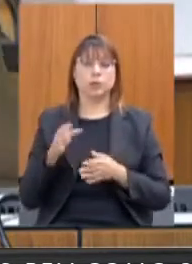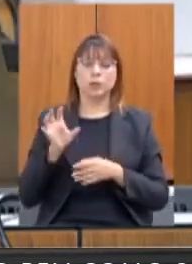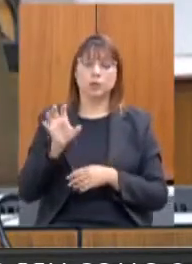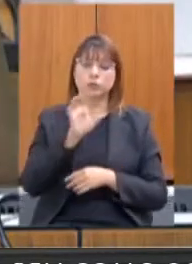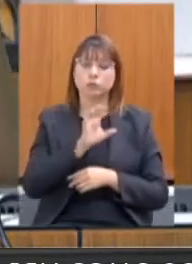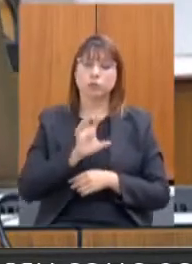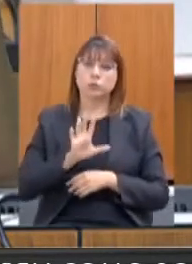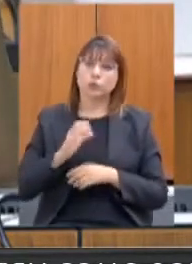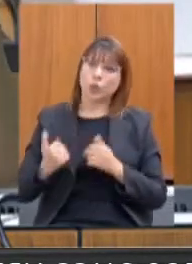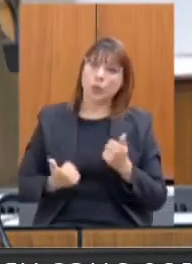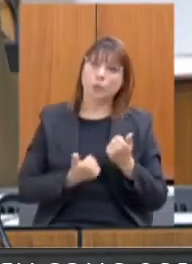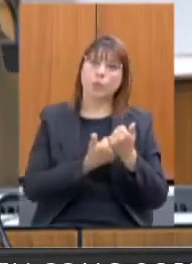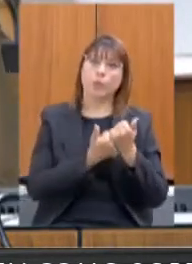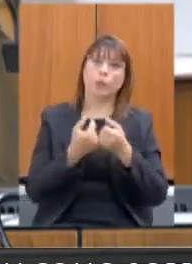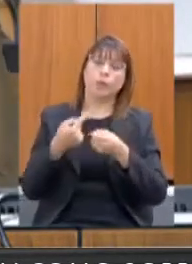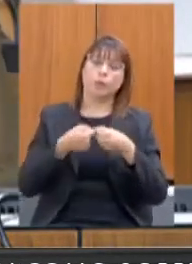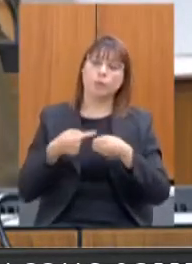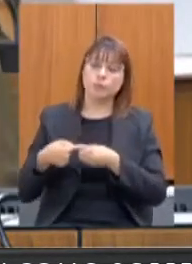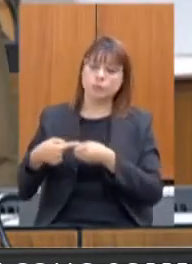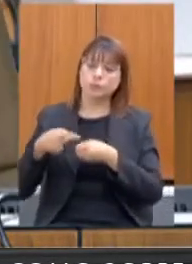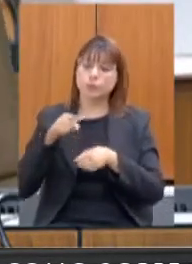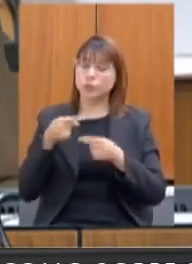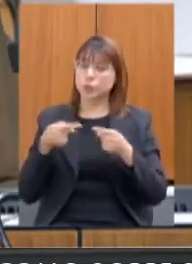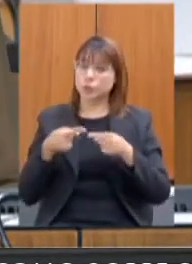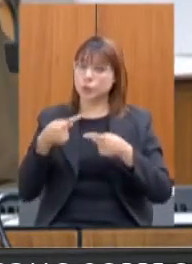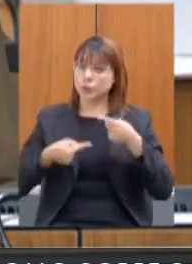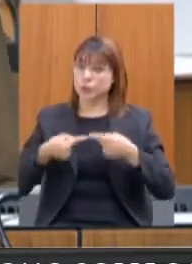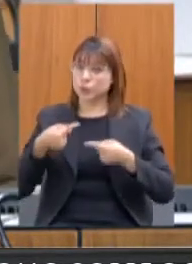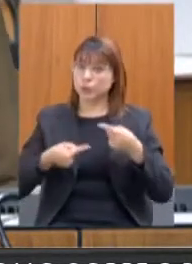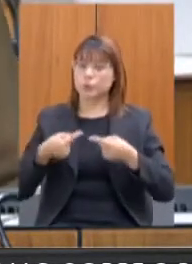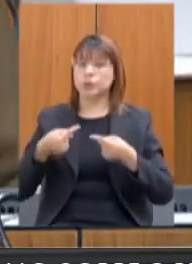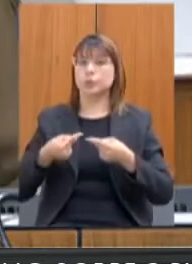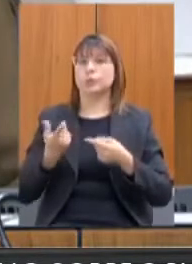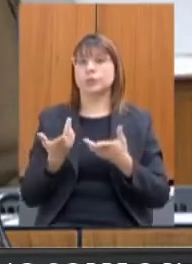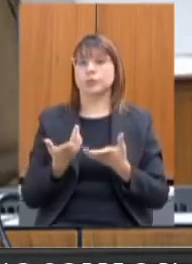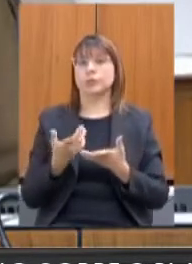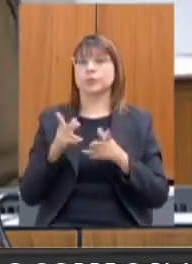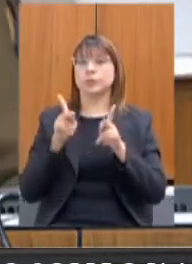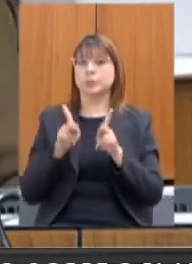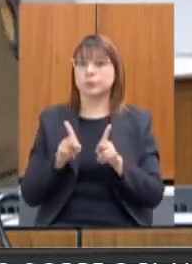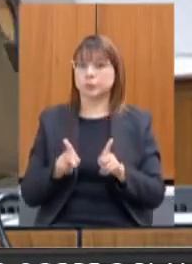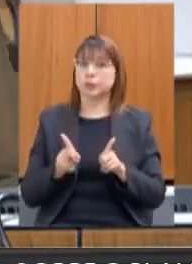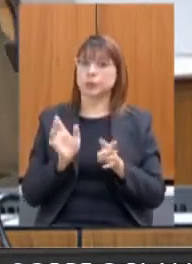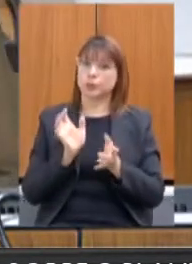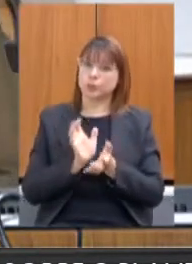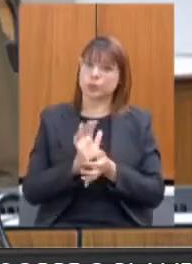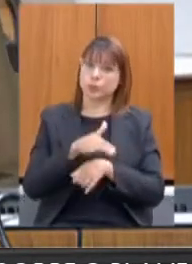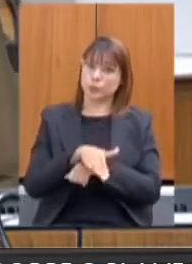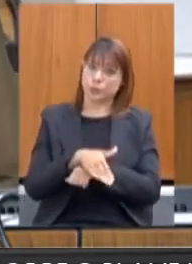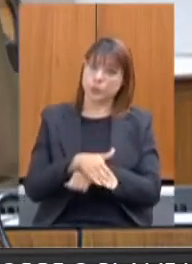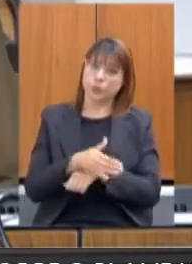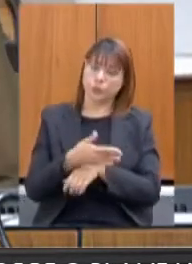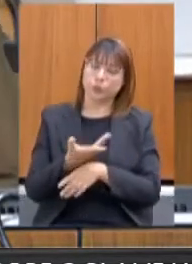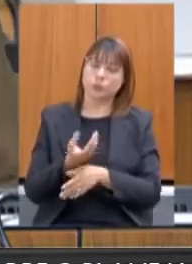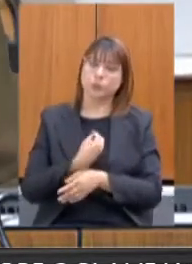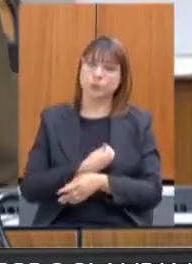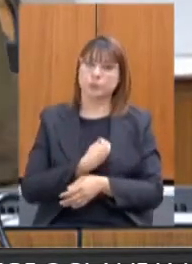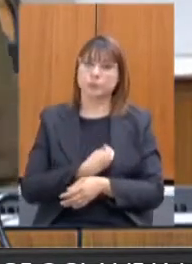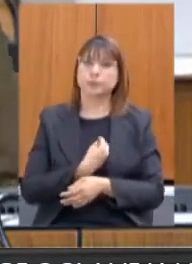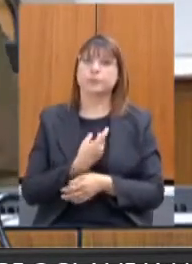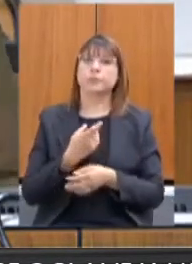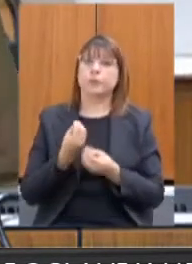municípios nessa política de pessoa em situação de rua. e publicamos todo o material de referência técnica